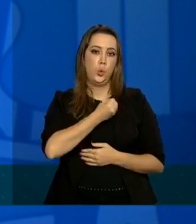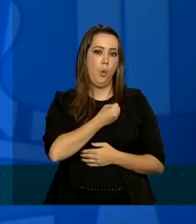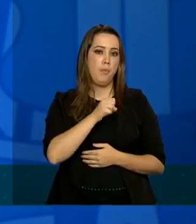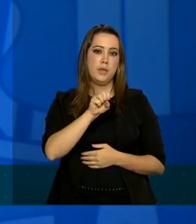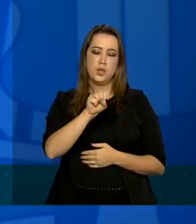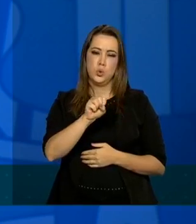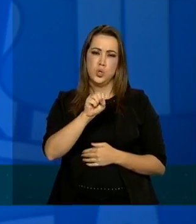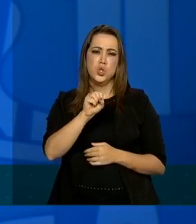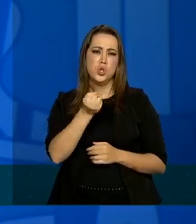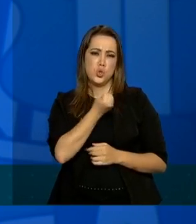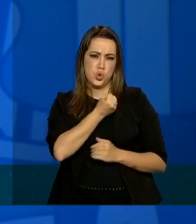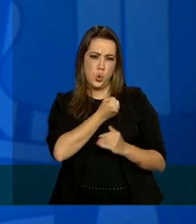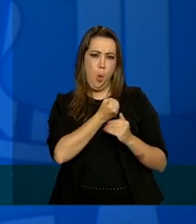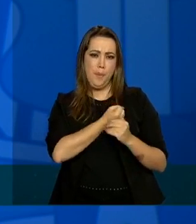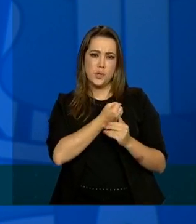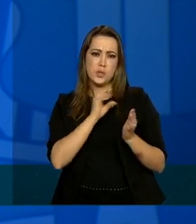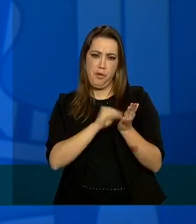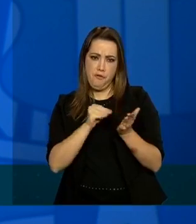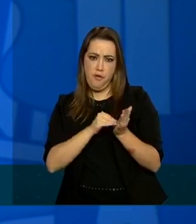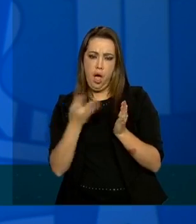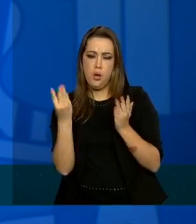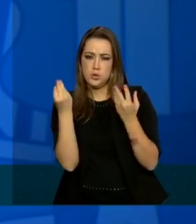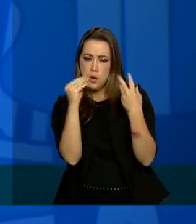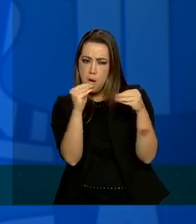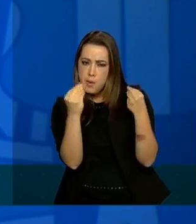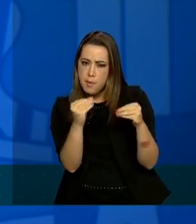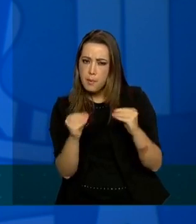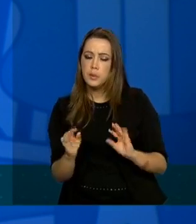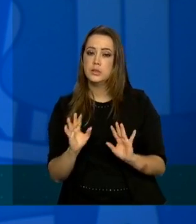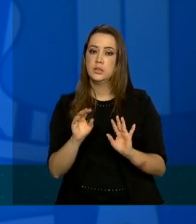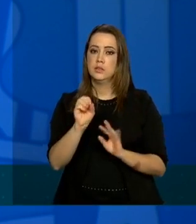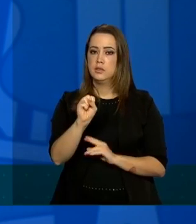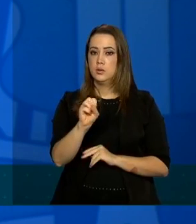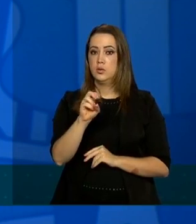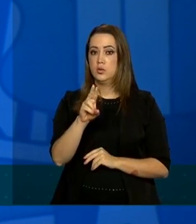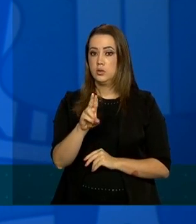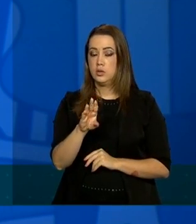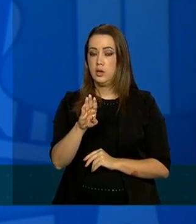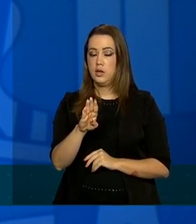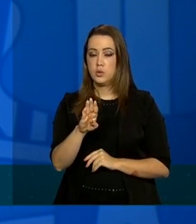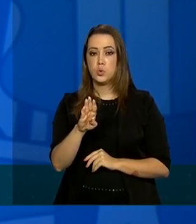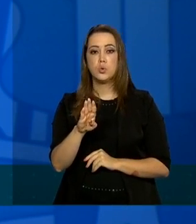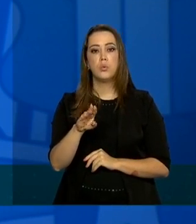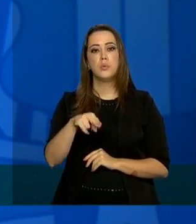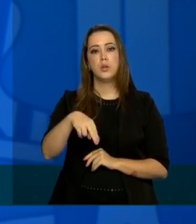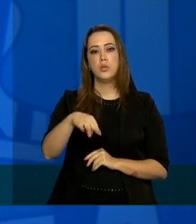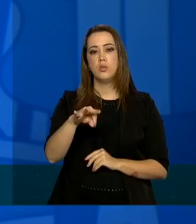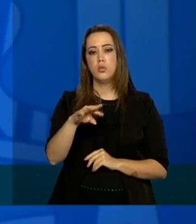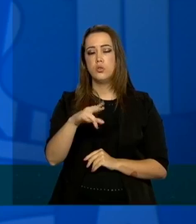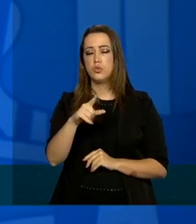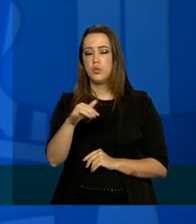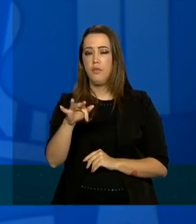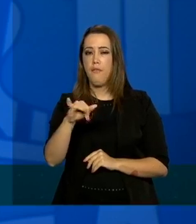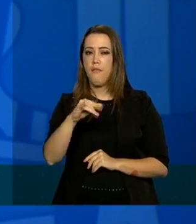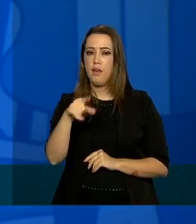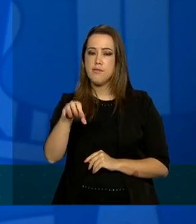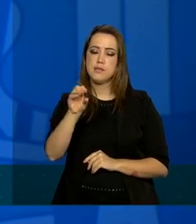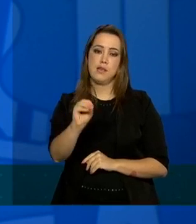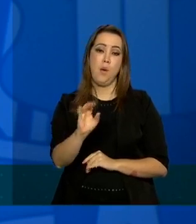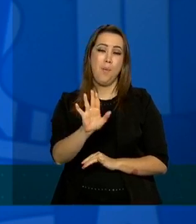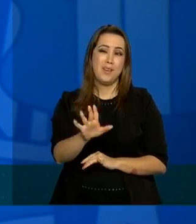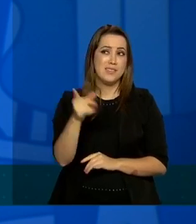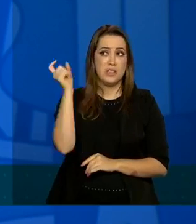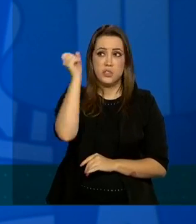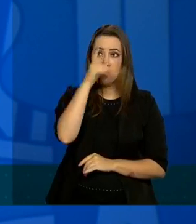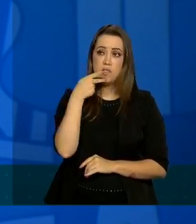estudos tem um estudo recente da universidade de pelotas que tem umas estimativas mas assim é muito difícil de precisar em